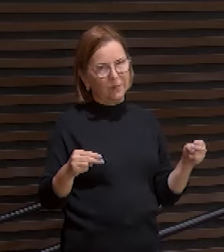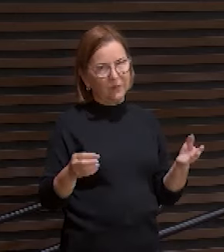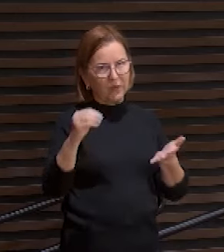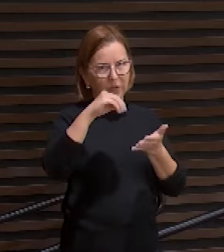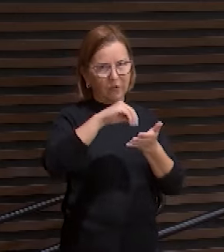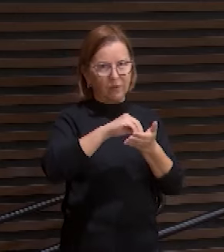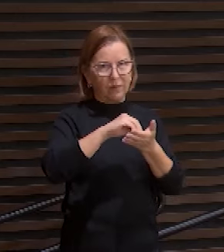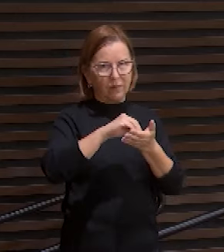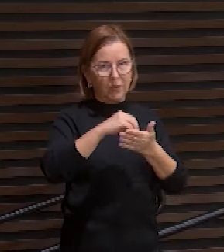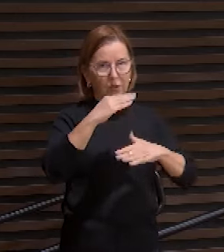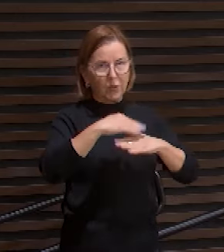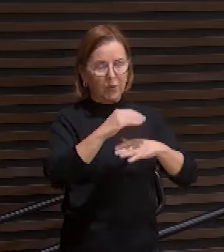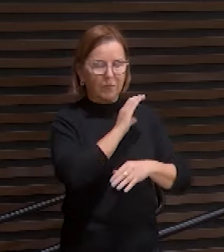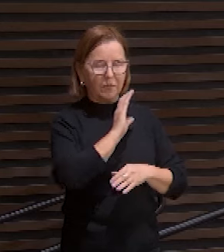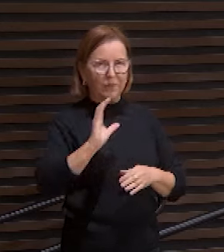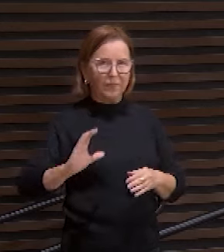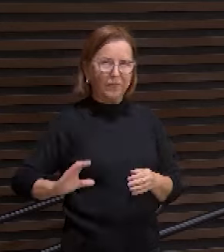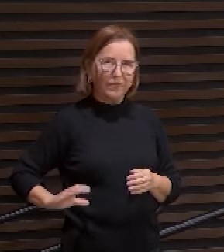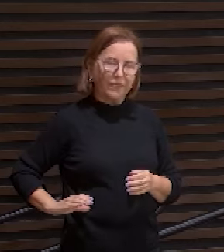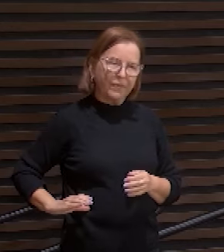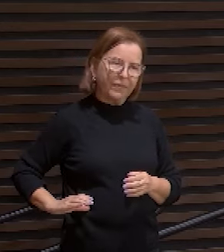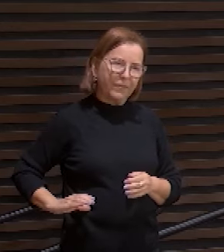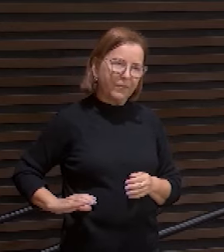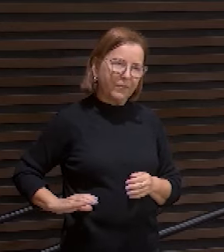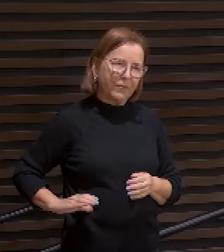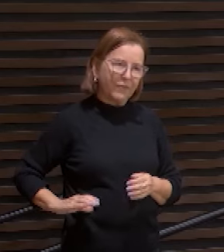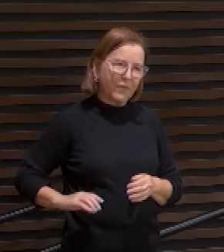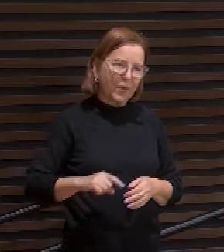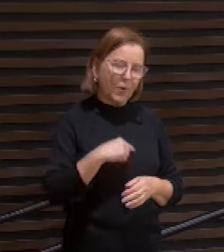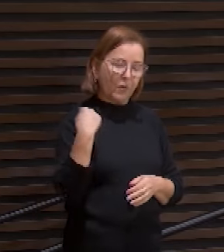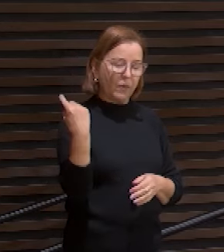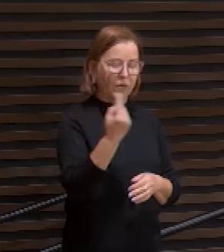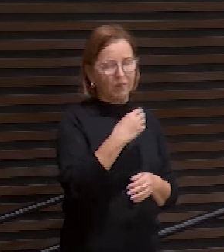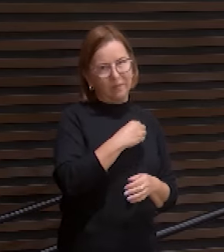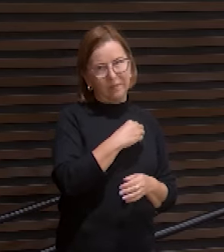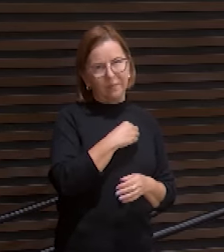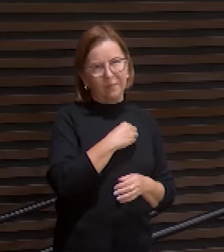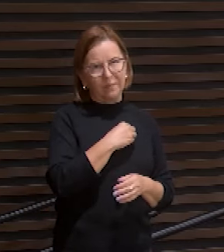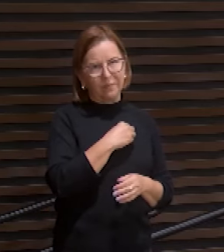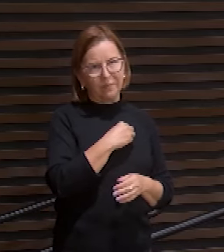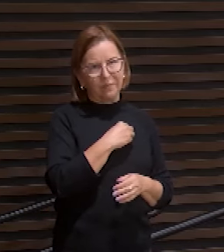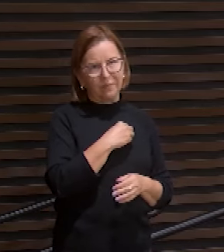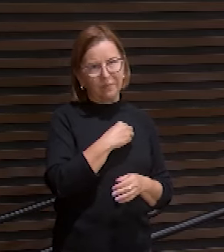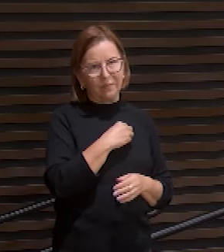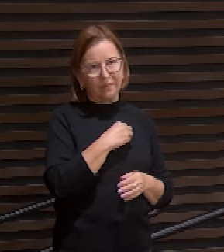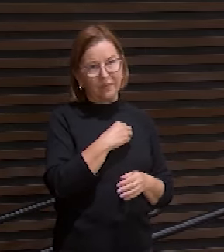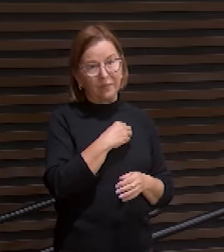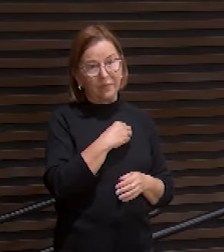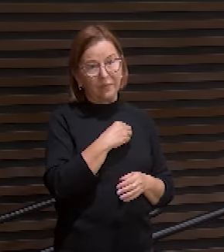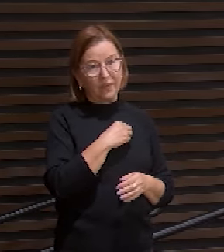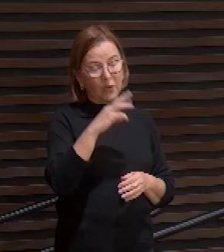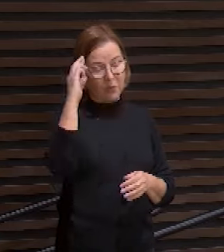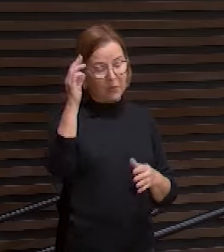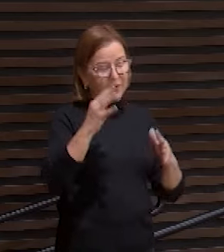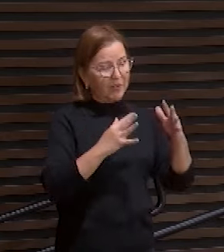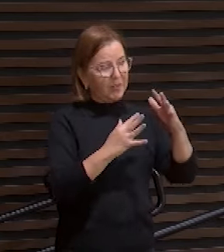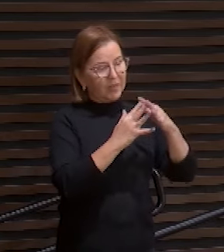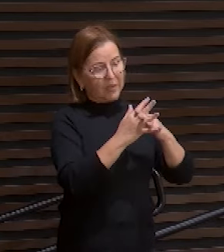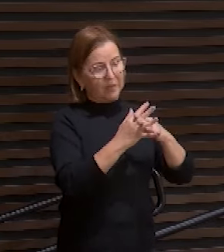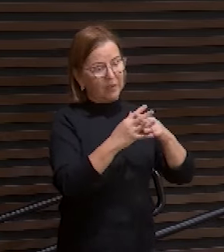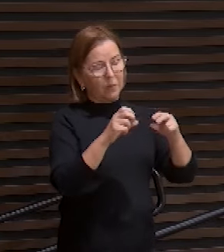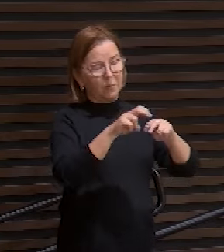sobre Cristo os nossos pecados. Ele foi traspassado pelas nossas transgressões.